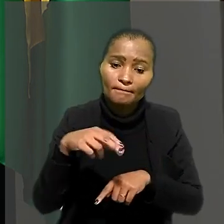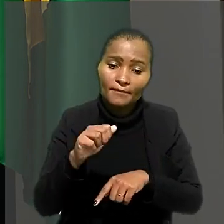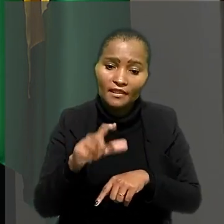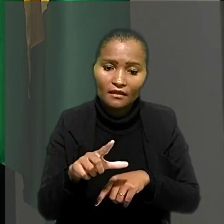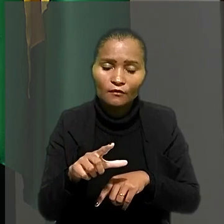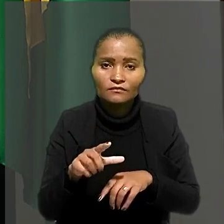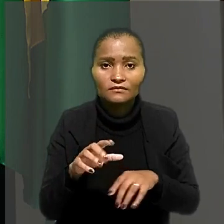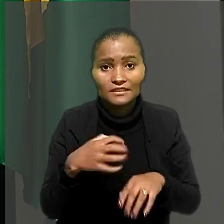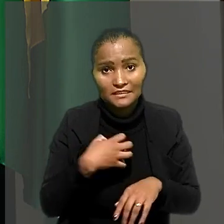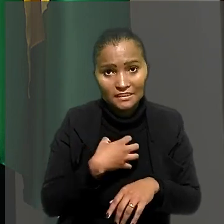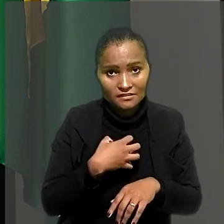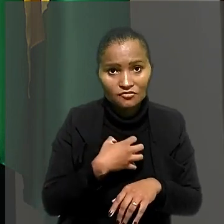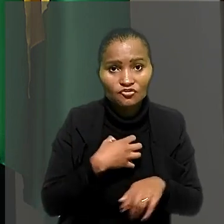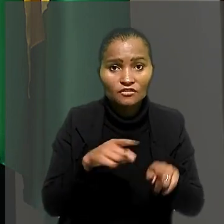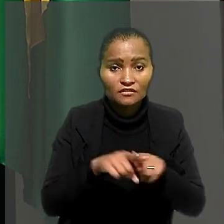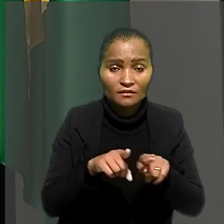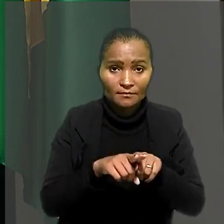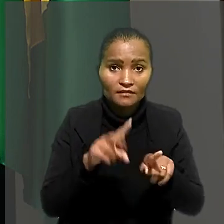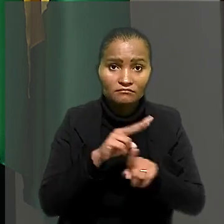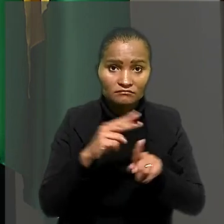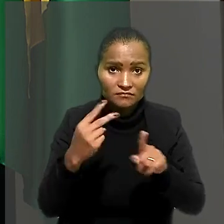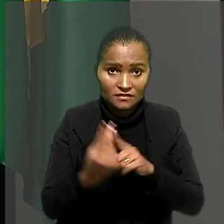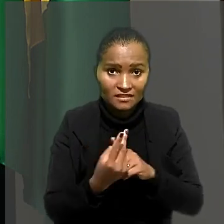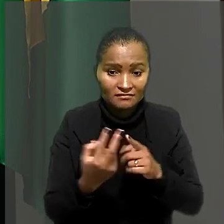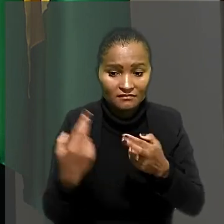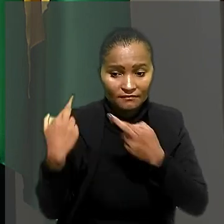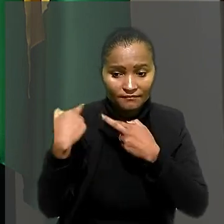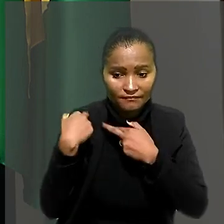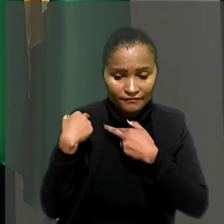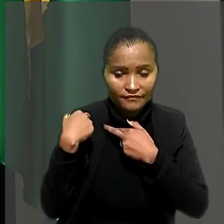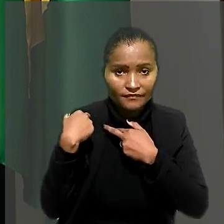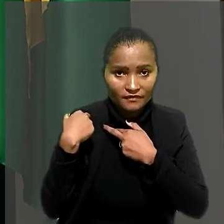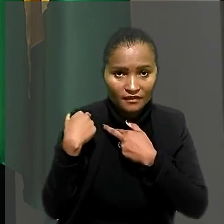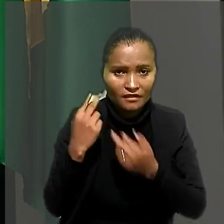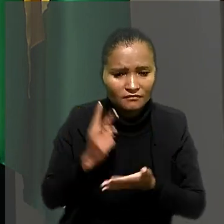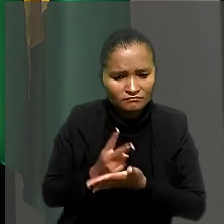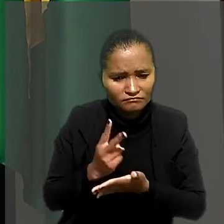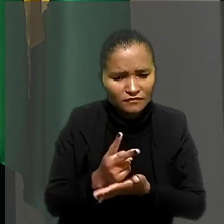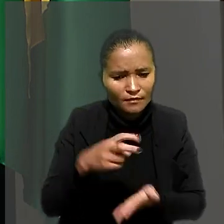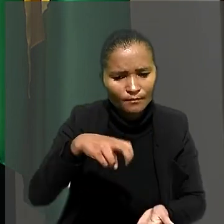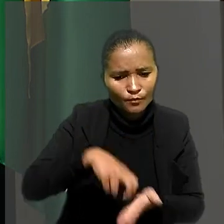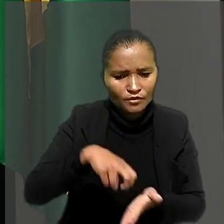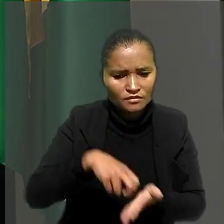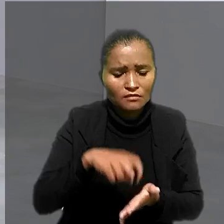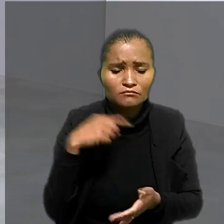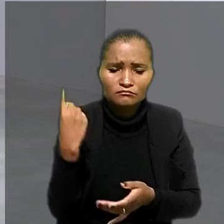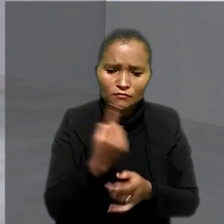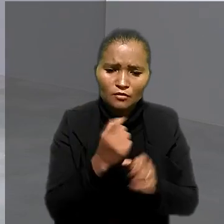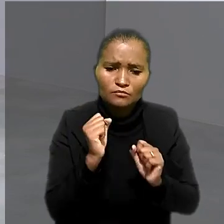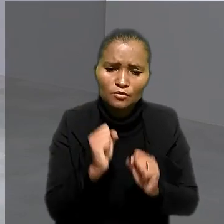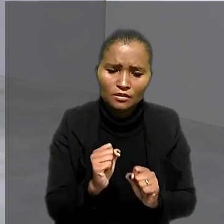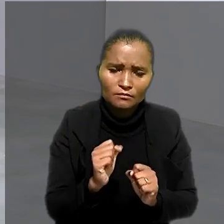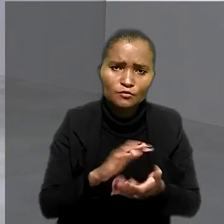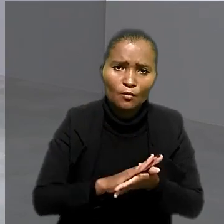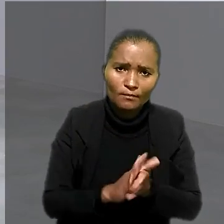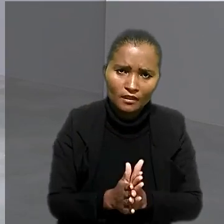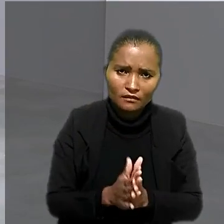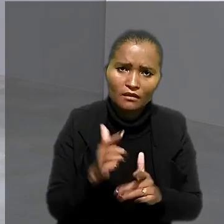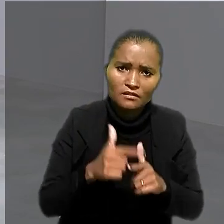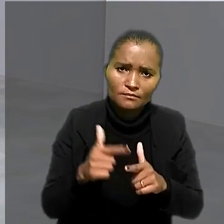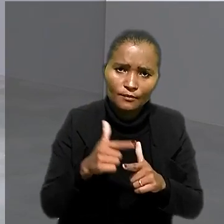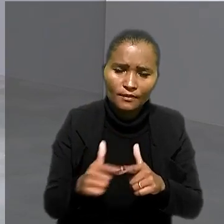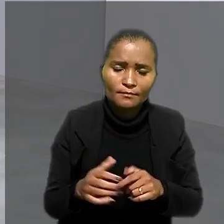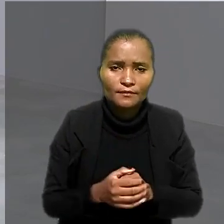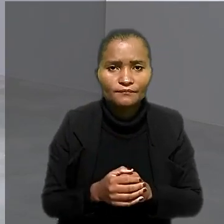sentido, que também por esse aspecto da responsabilização, ou seja, da efetiva punição, nós podemos combater essa chaga.